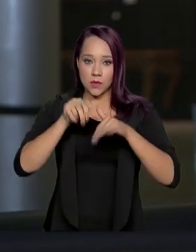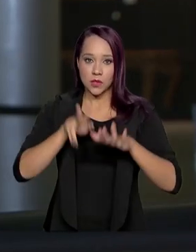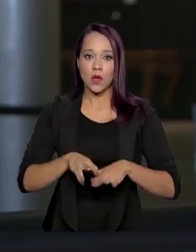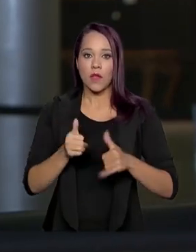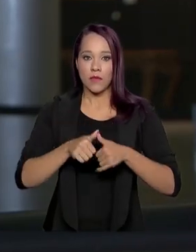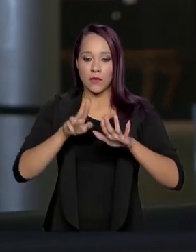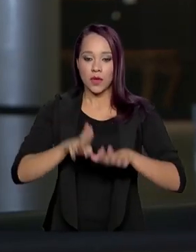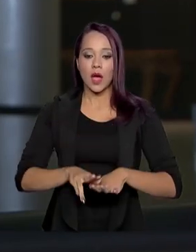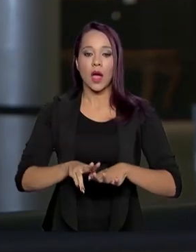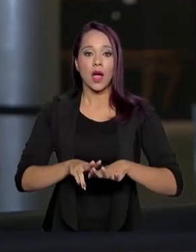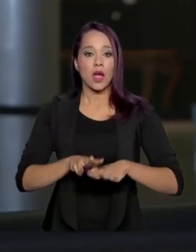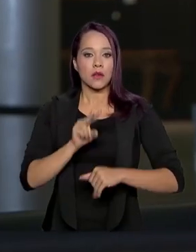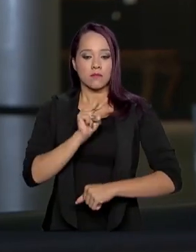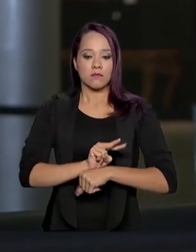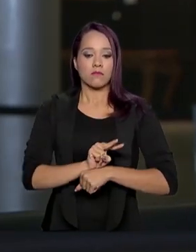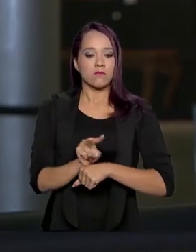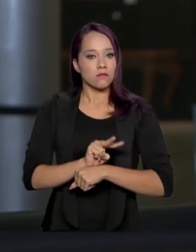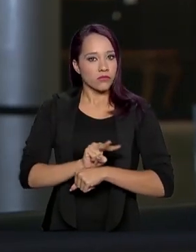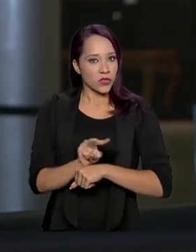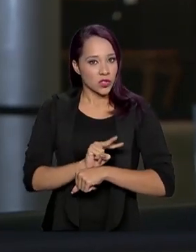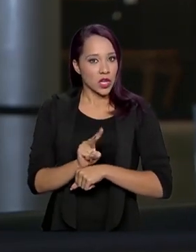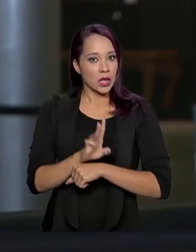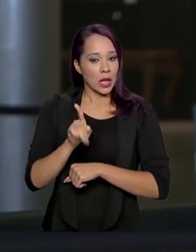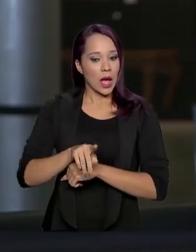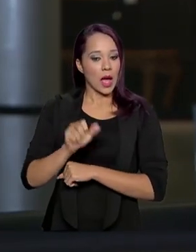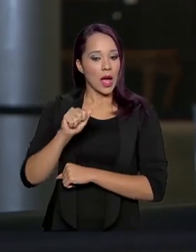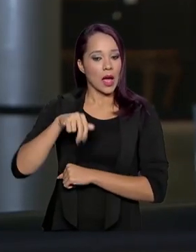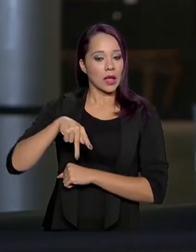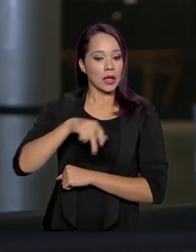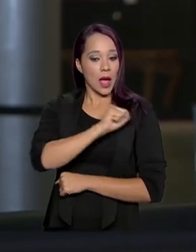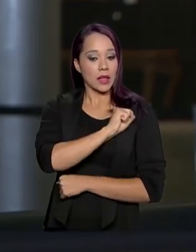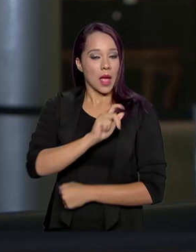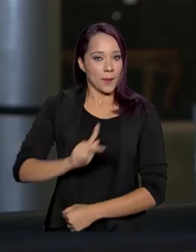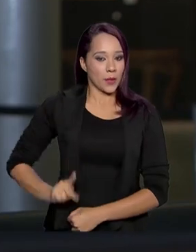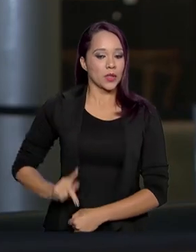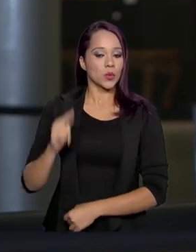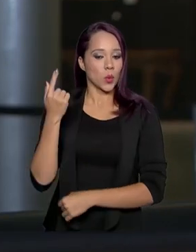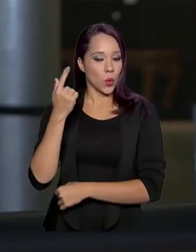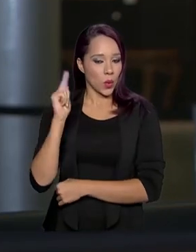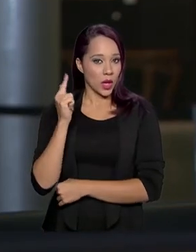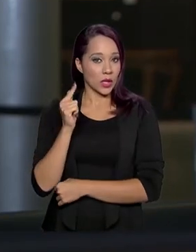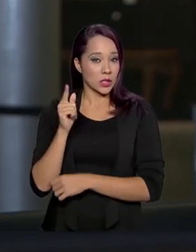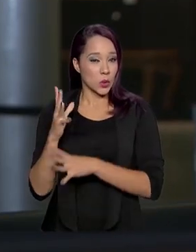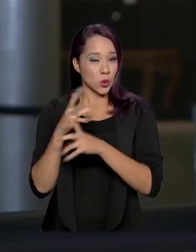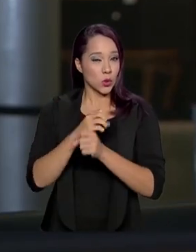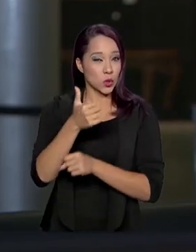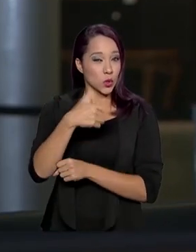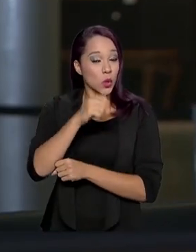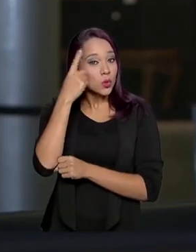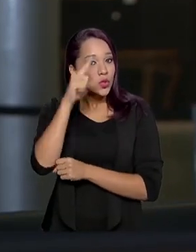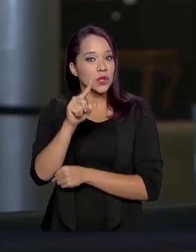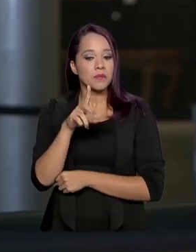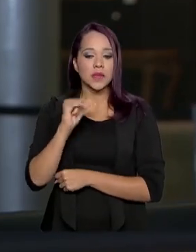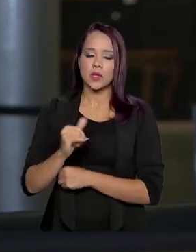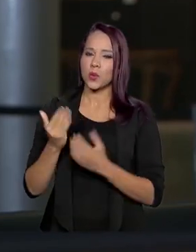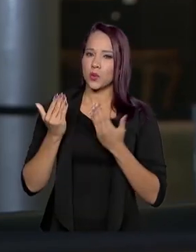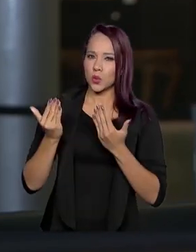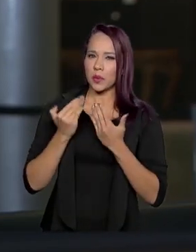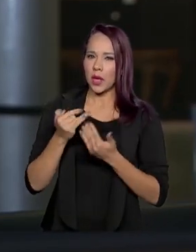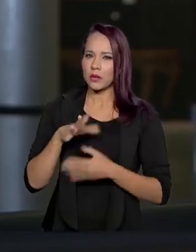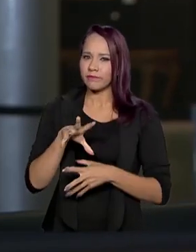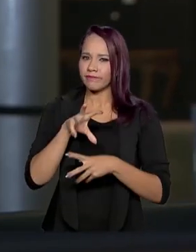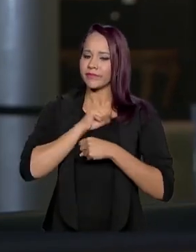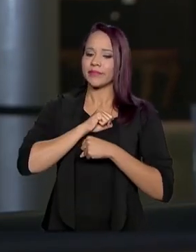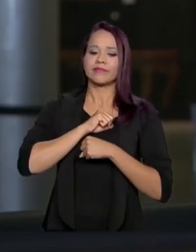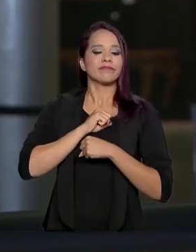quarentena na base aérea de Anápolis, Goiás, por 18 dias. Quem tiver algum sintoma de contaminação